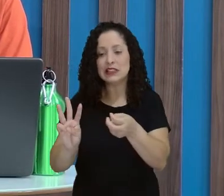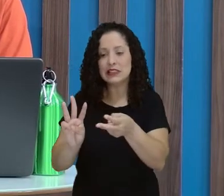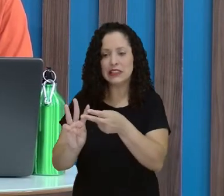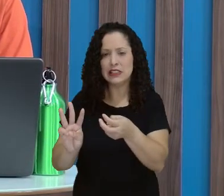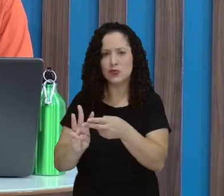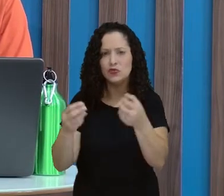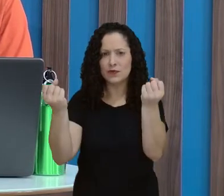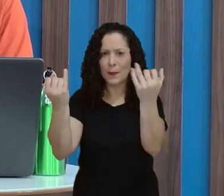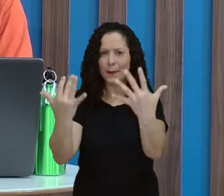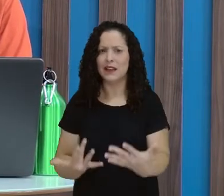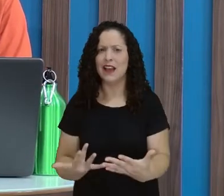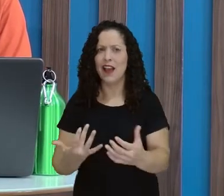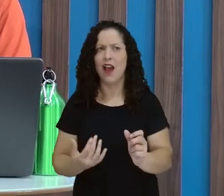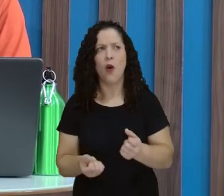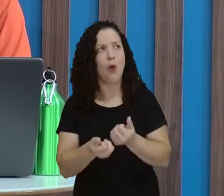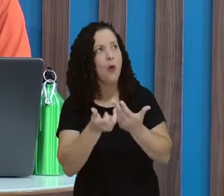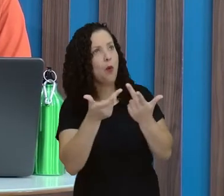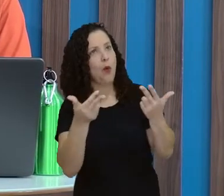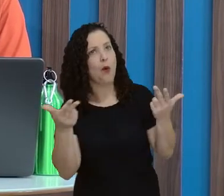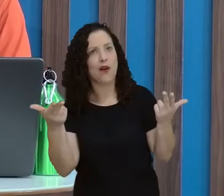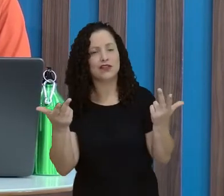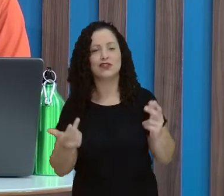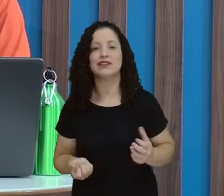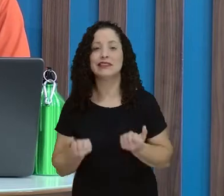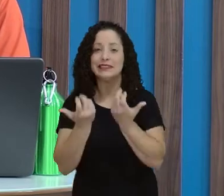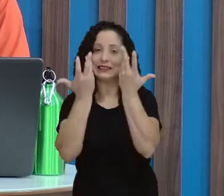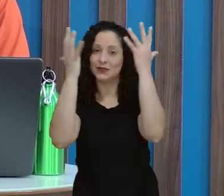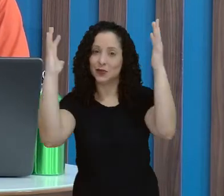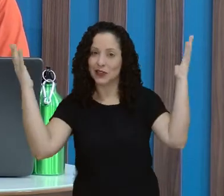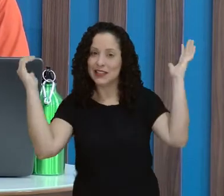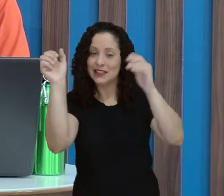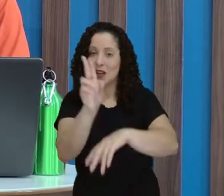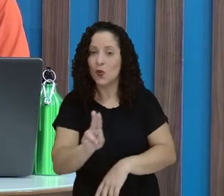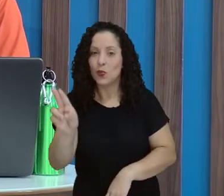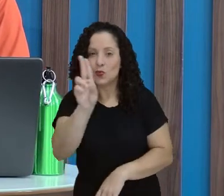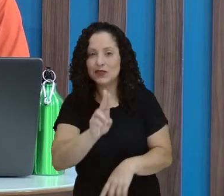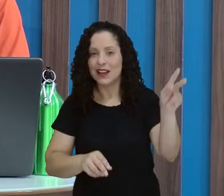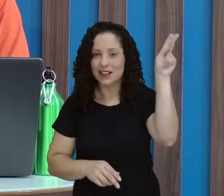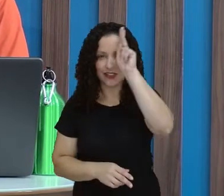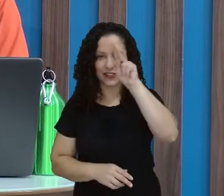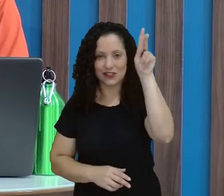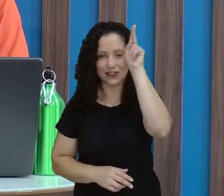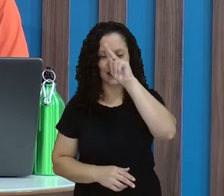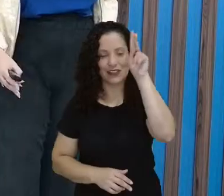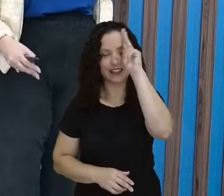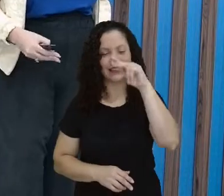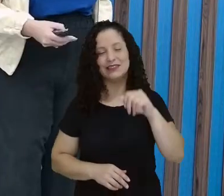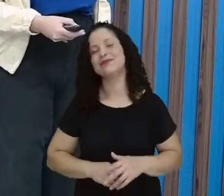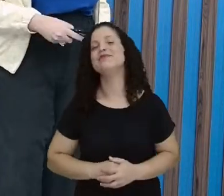natureza através dessas lendas. É isso mesmo, professora Esté. Ela já chegou no ponto que eu vou falar tudo aí, olha.